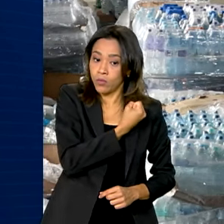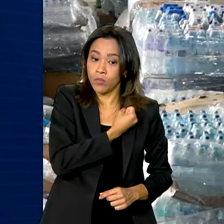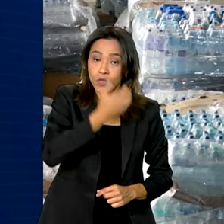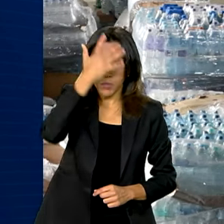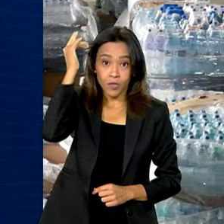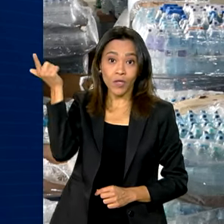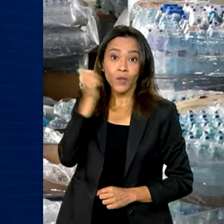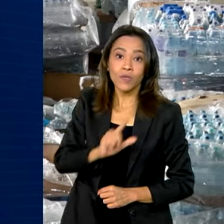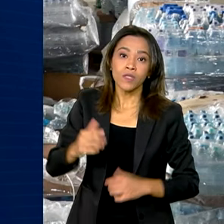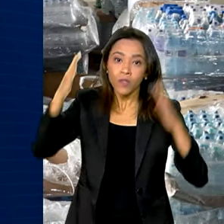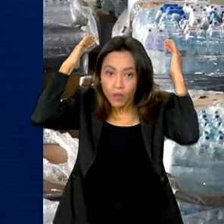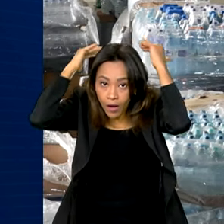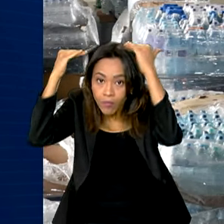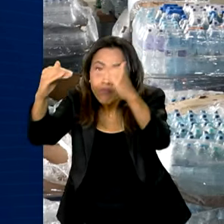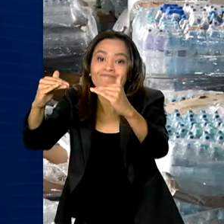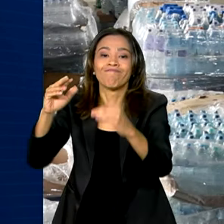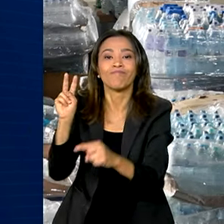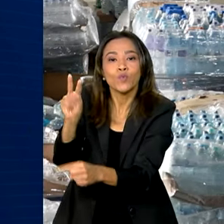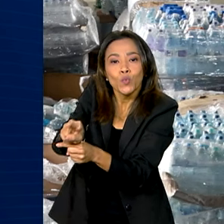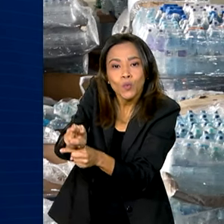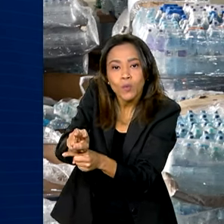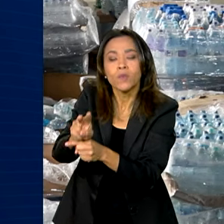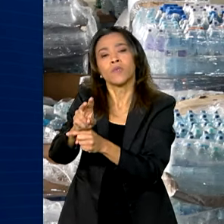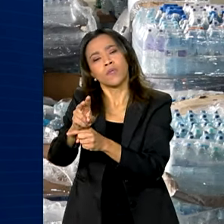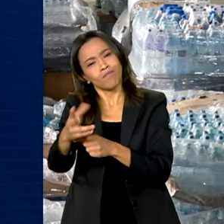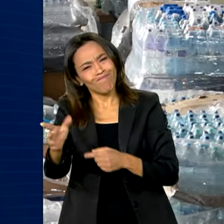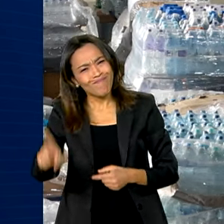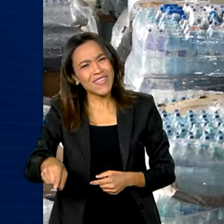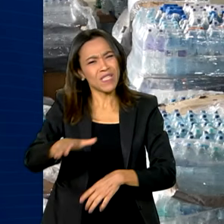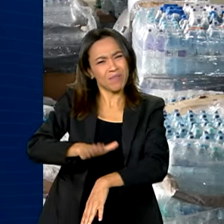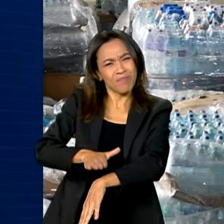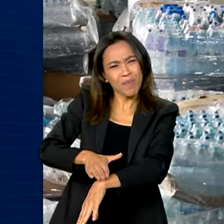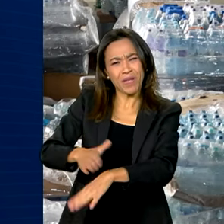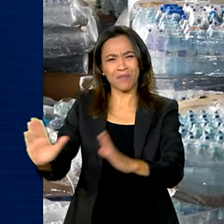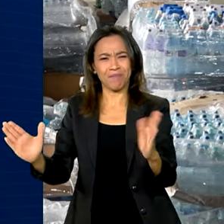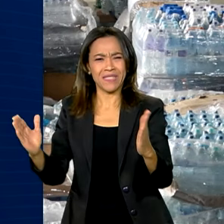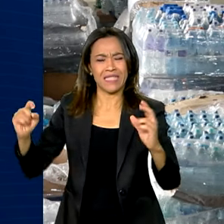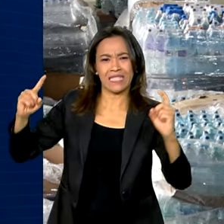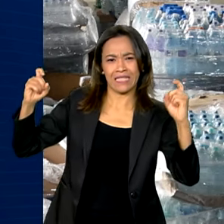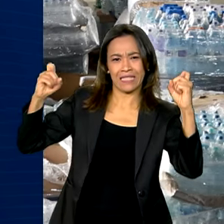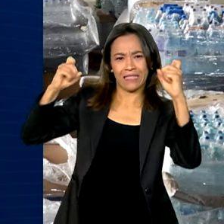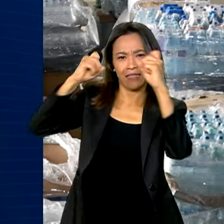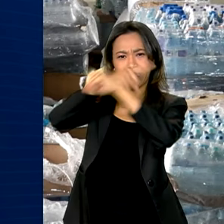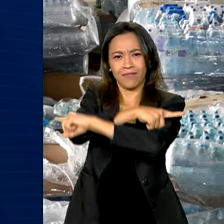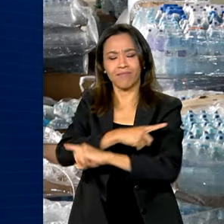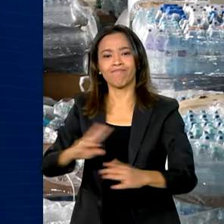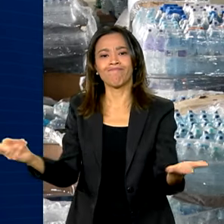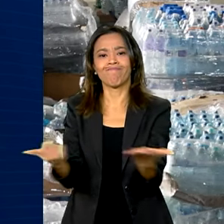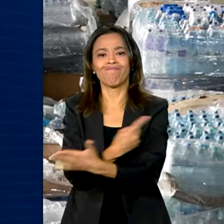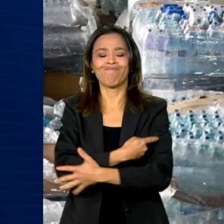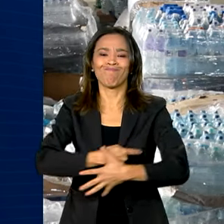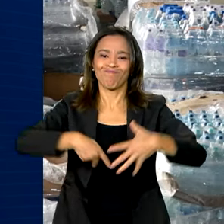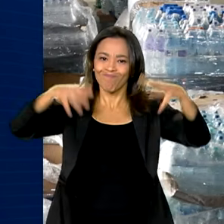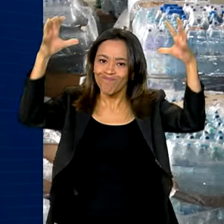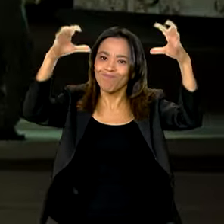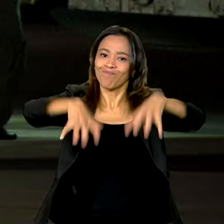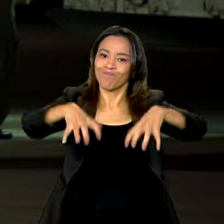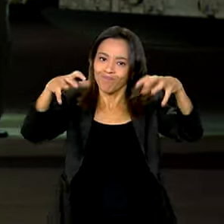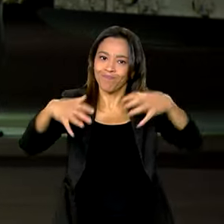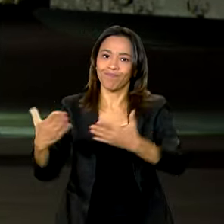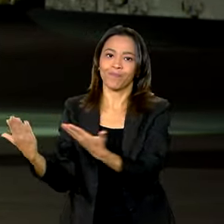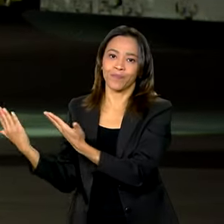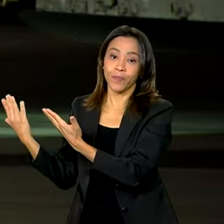alojadas em abrigos, em relação ao momento mais crítico do desastre no Rio Grande do Sul.